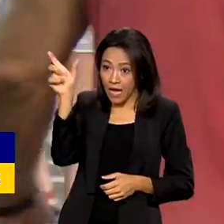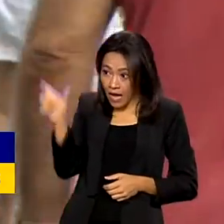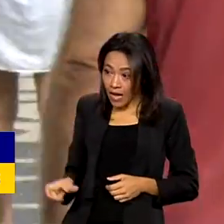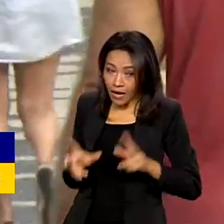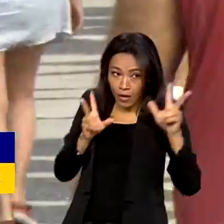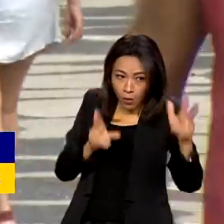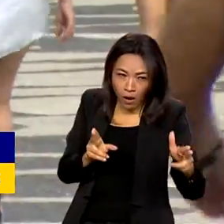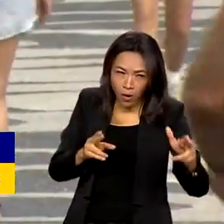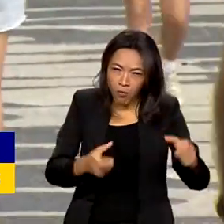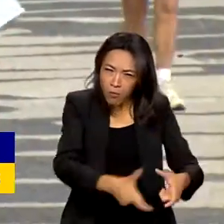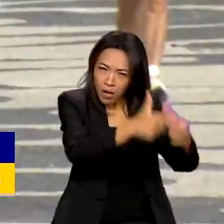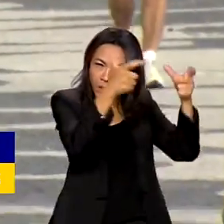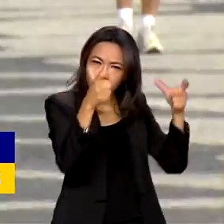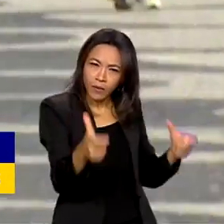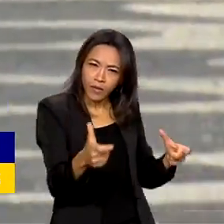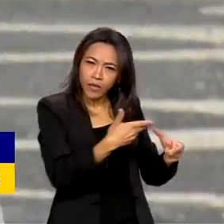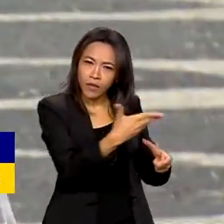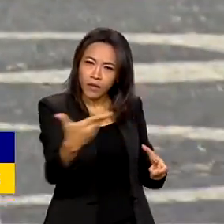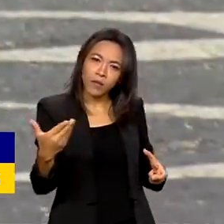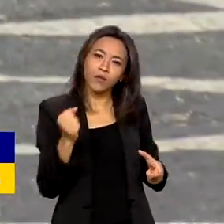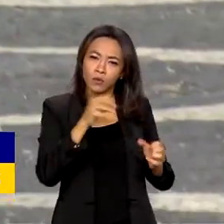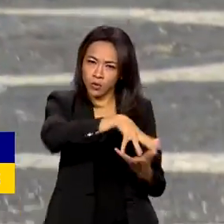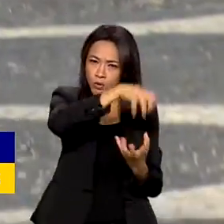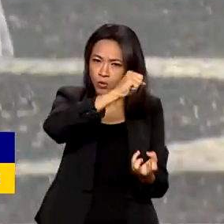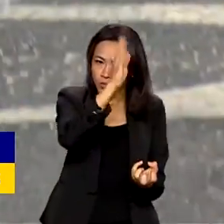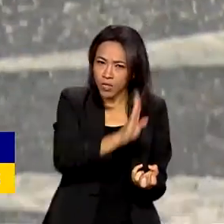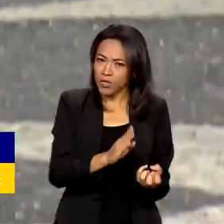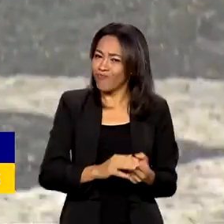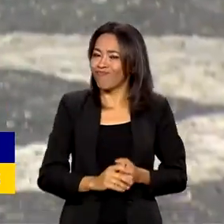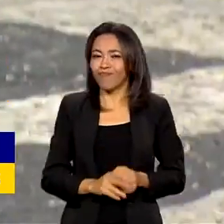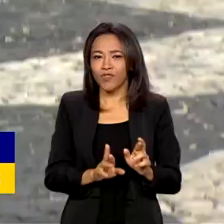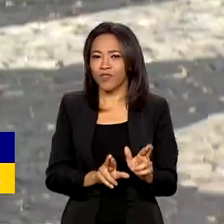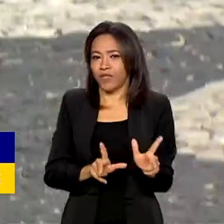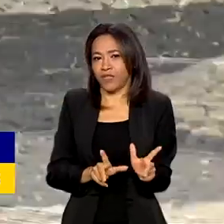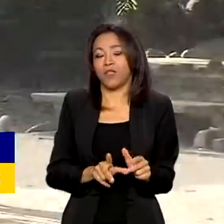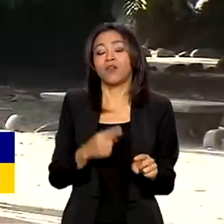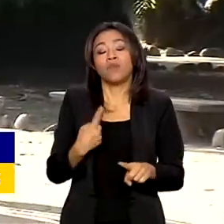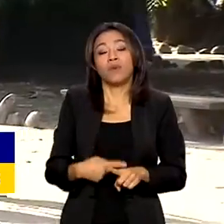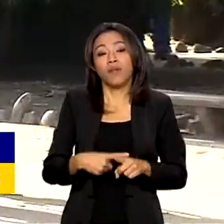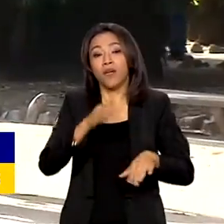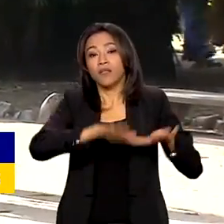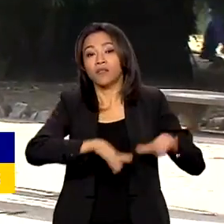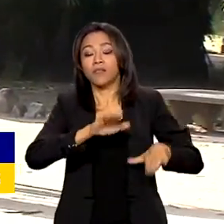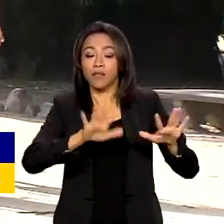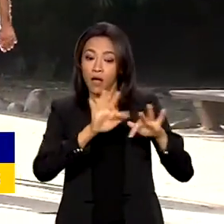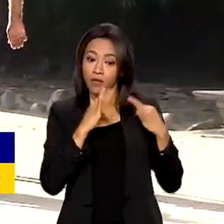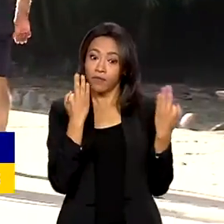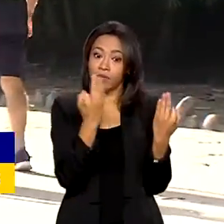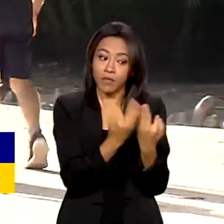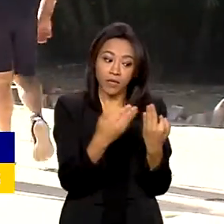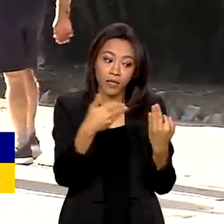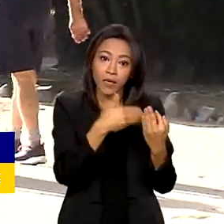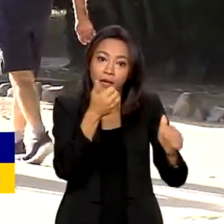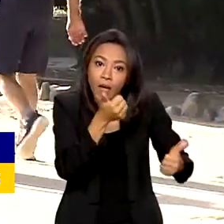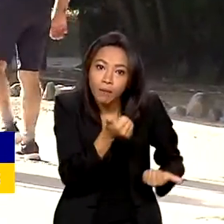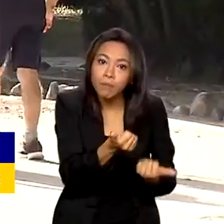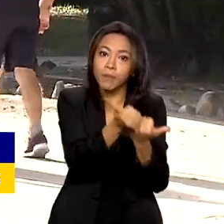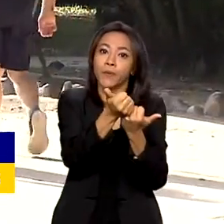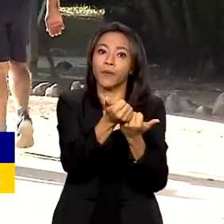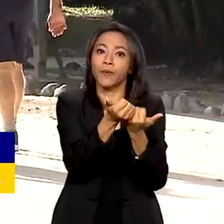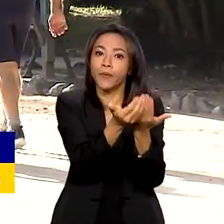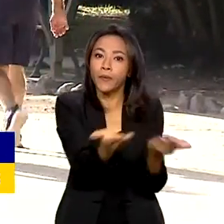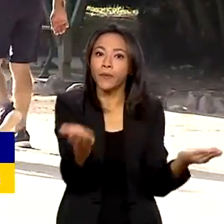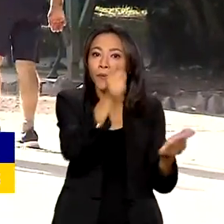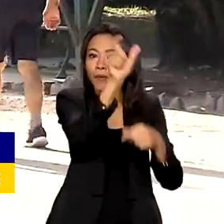a mesma vivida por muitos idosos brasileiros. Isso porque, muitas vezes, a família que deveria ser o núcleo de amparo à pessoa